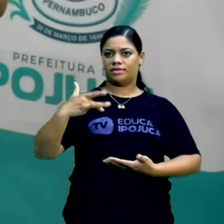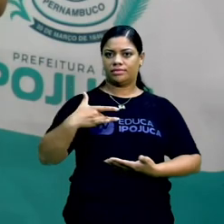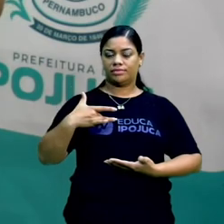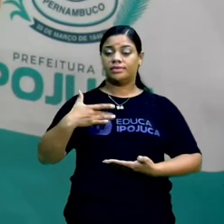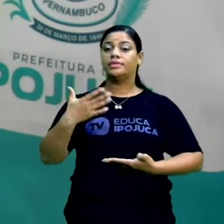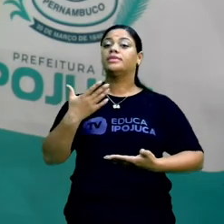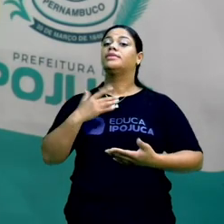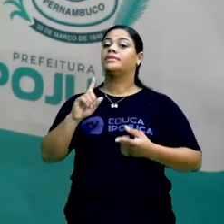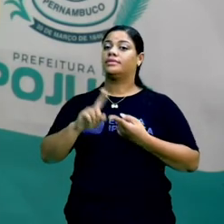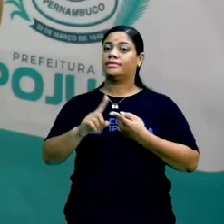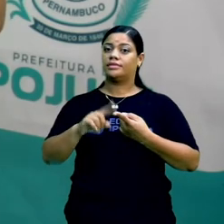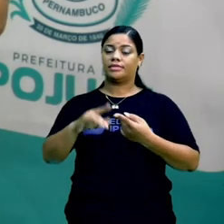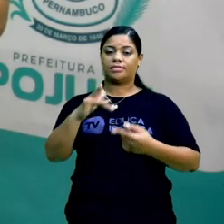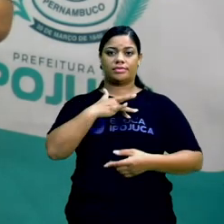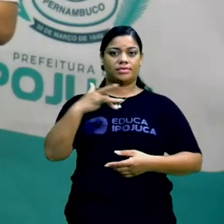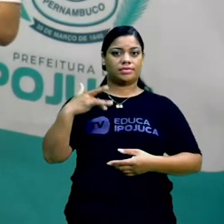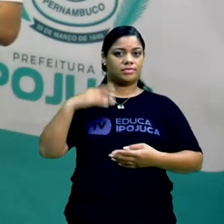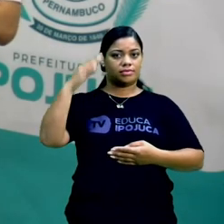saúde mental.